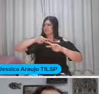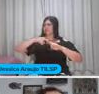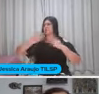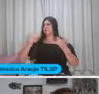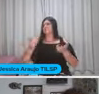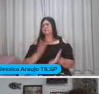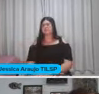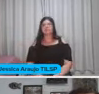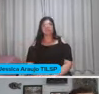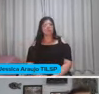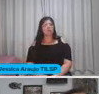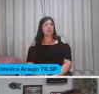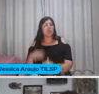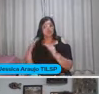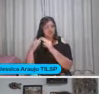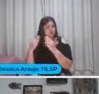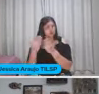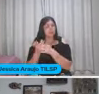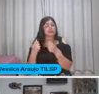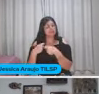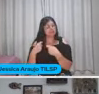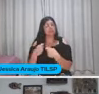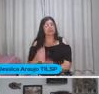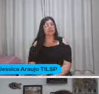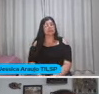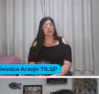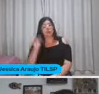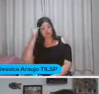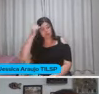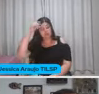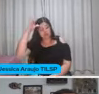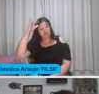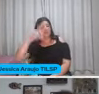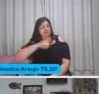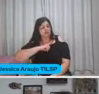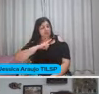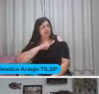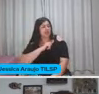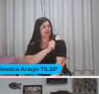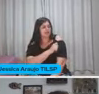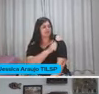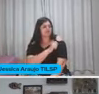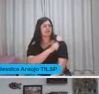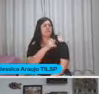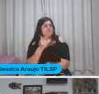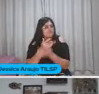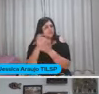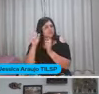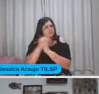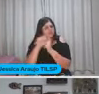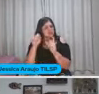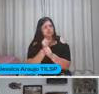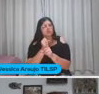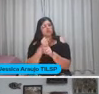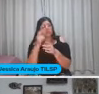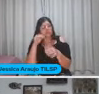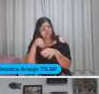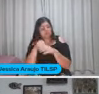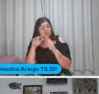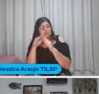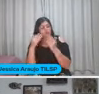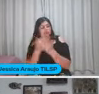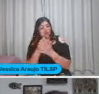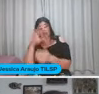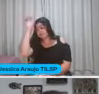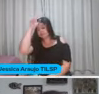falar A escola tem que partir Do conhecimento que o aluno traz Mas a sociedade espera Que na escola Essa